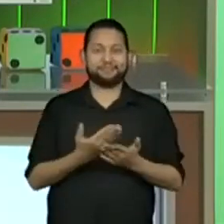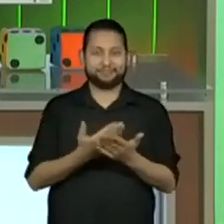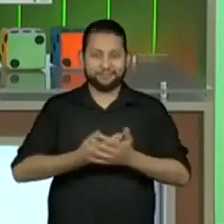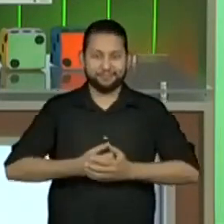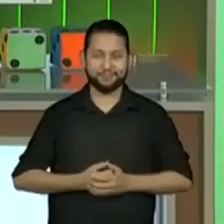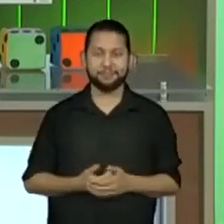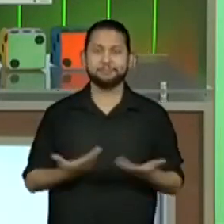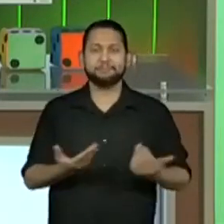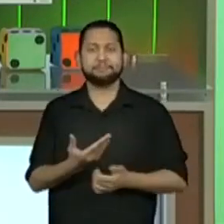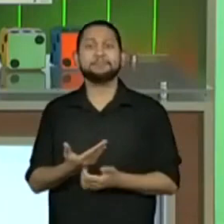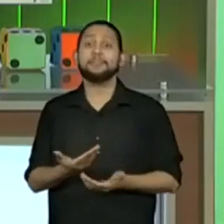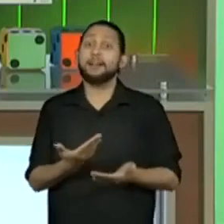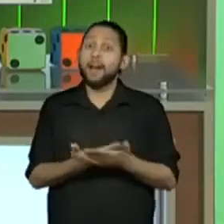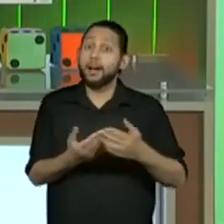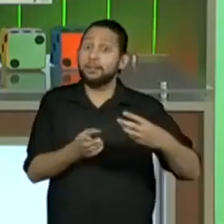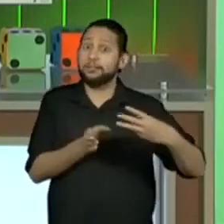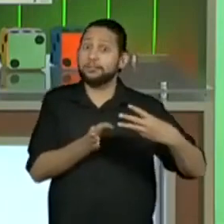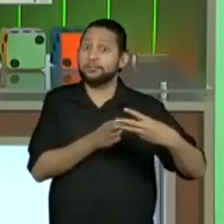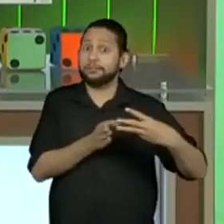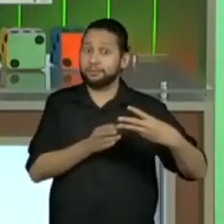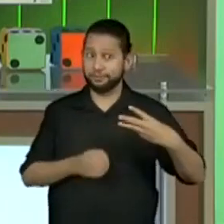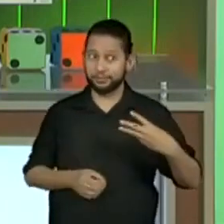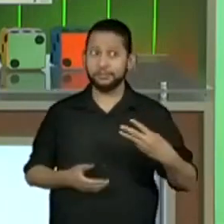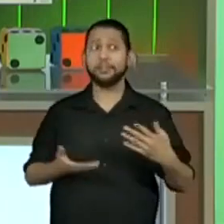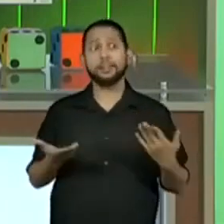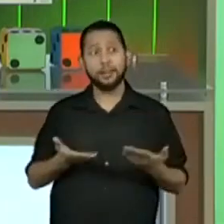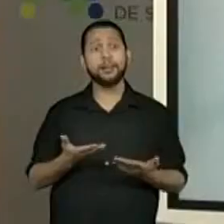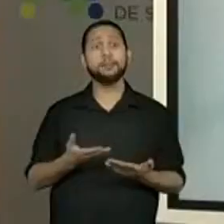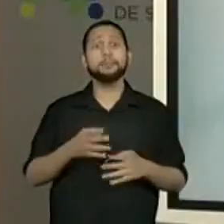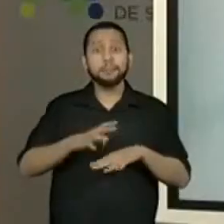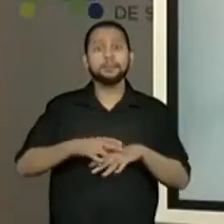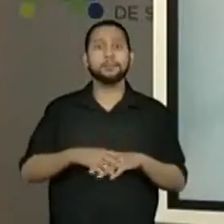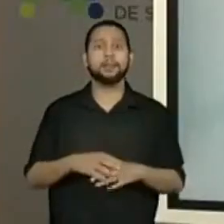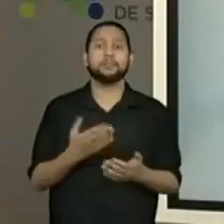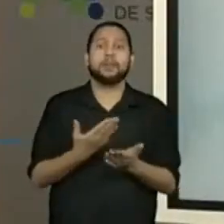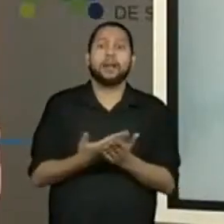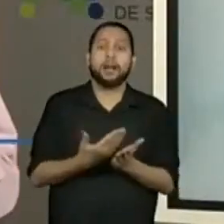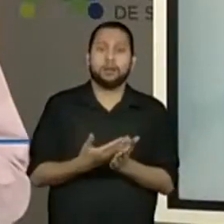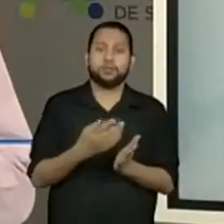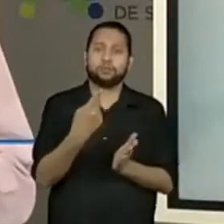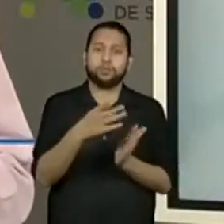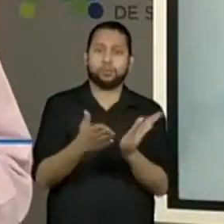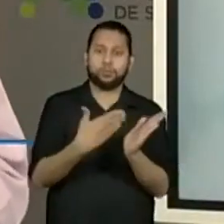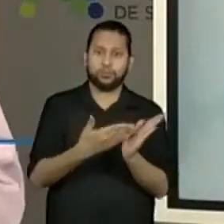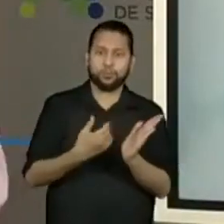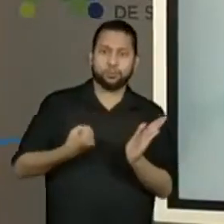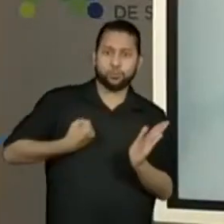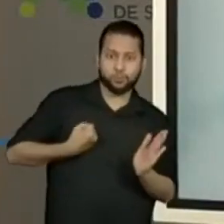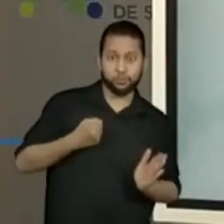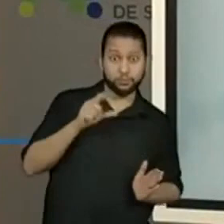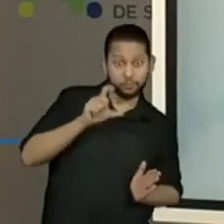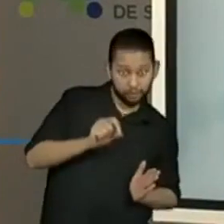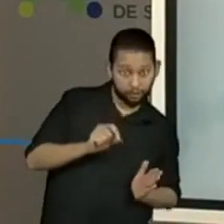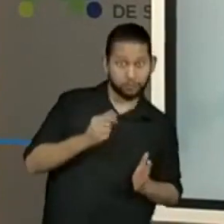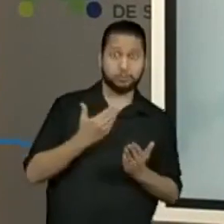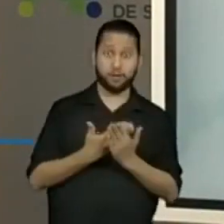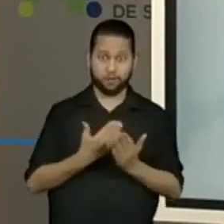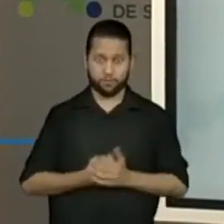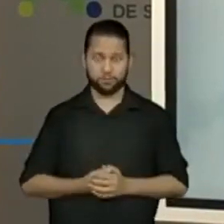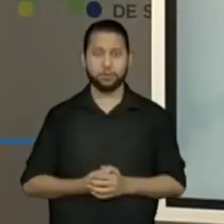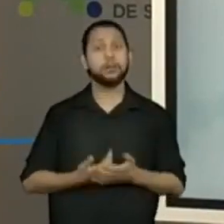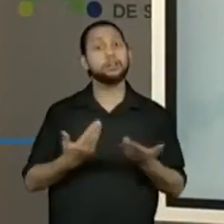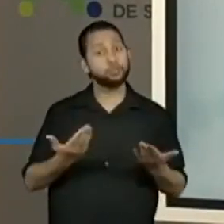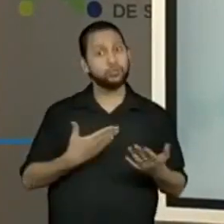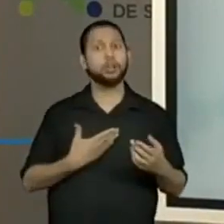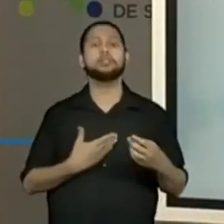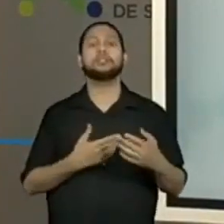para a nossa terceira aula da tarde de matemática. É a nossa aula número 10 do material do Aprender Sempre. Nossa aula que encerra aí